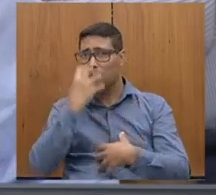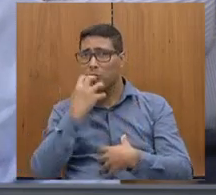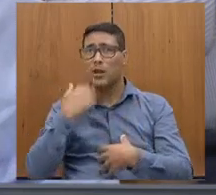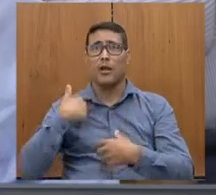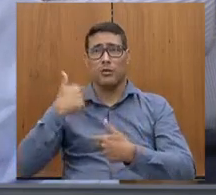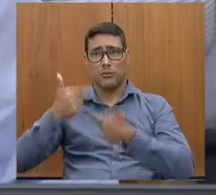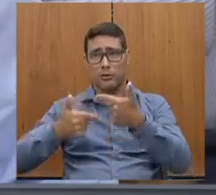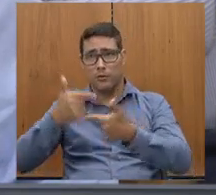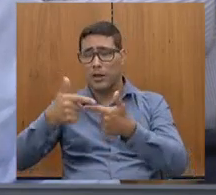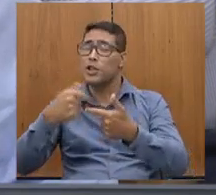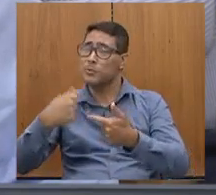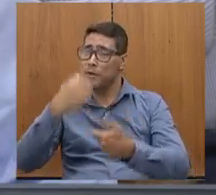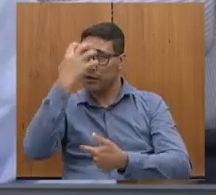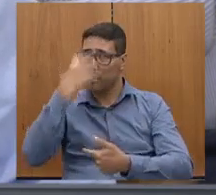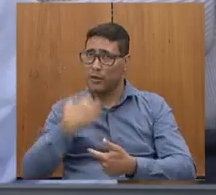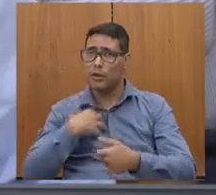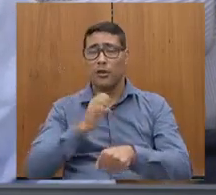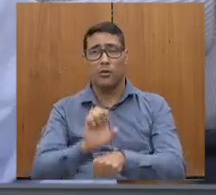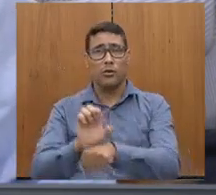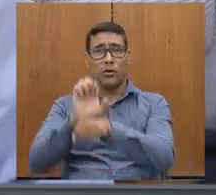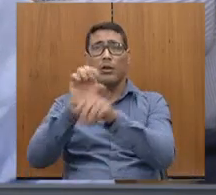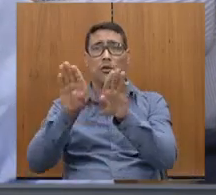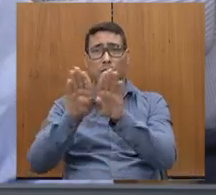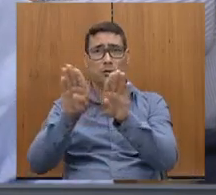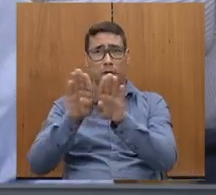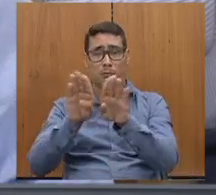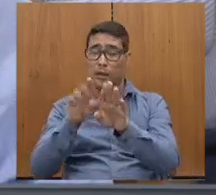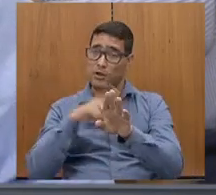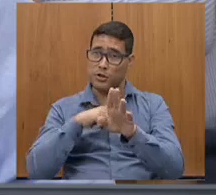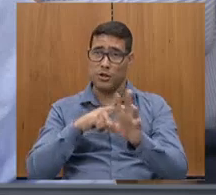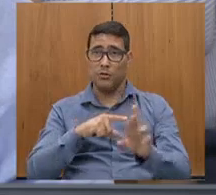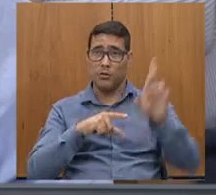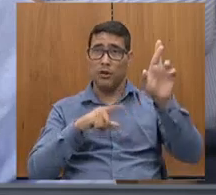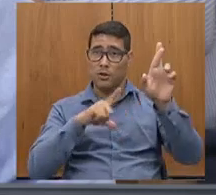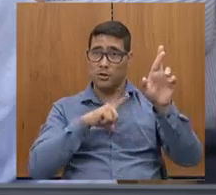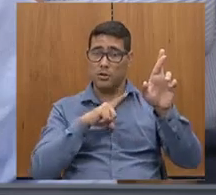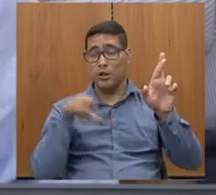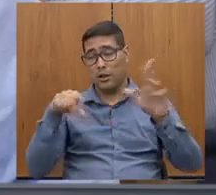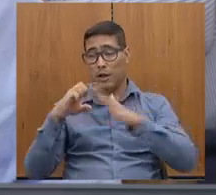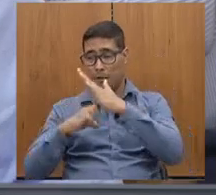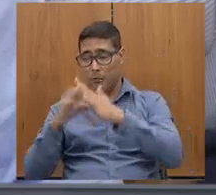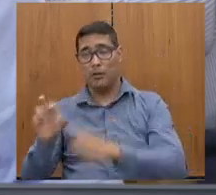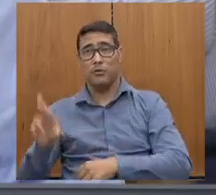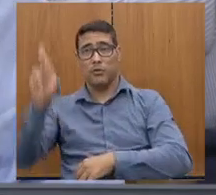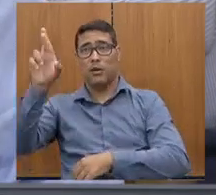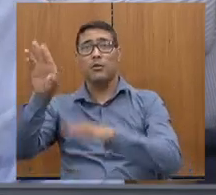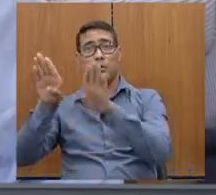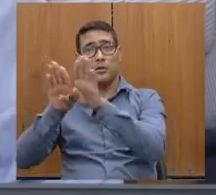seriedade do Estado, mas, quando a gente cumpre o nosso lado, também a empresa tem que cumprir a dele.